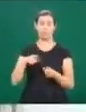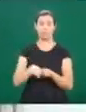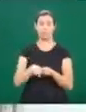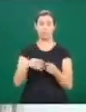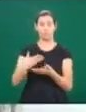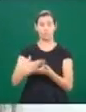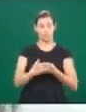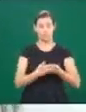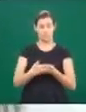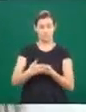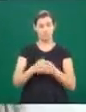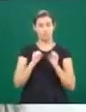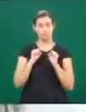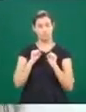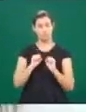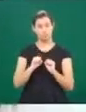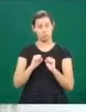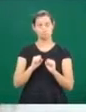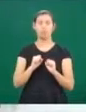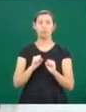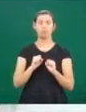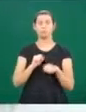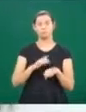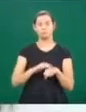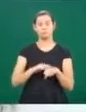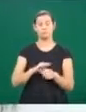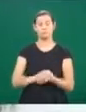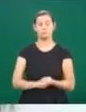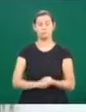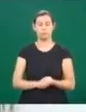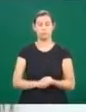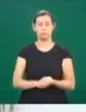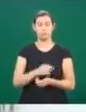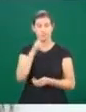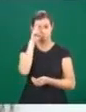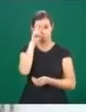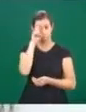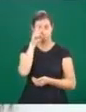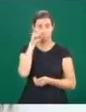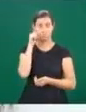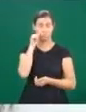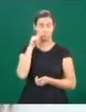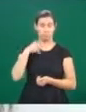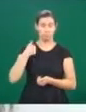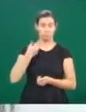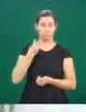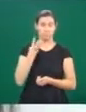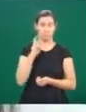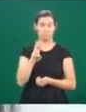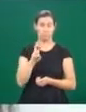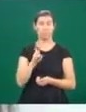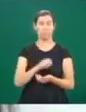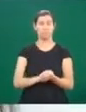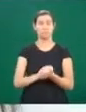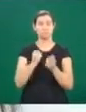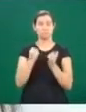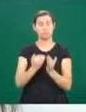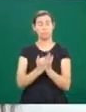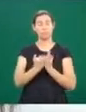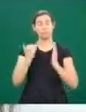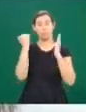O que a gente tem que lembrar é que essa mulher que vai engravidar depois dos 35 anos, a gente já começa a ter uma incidência maior